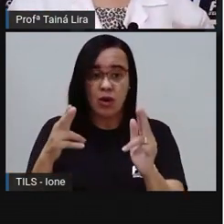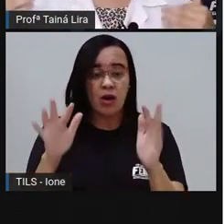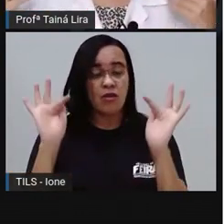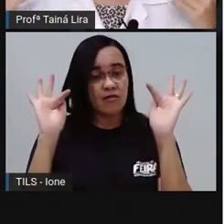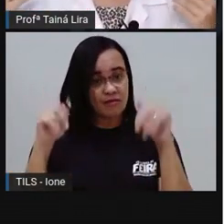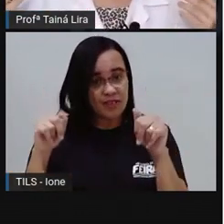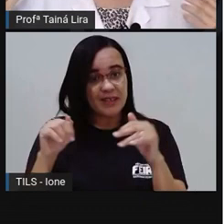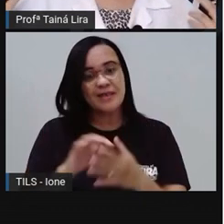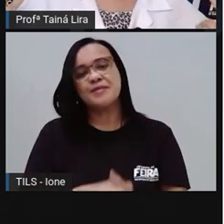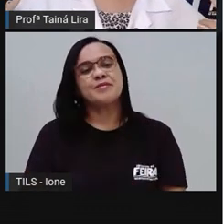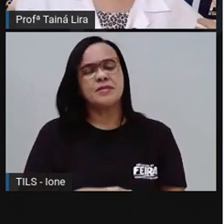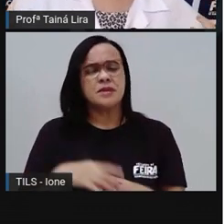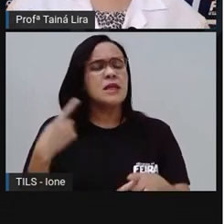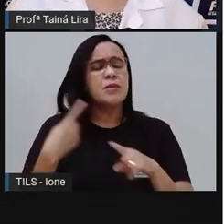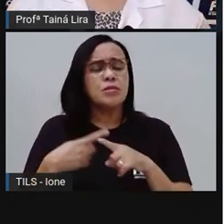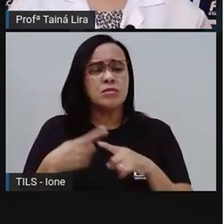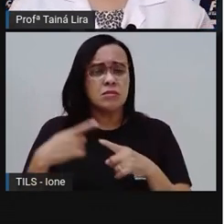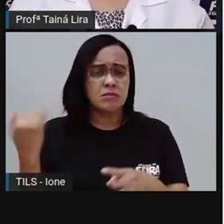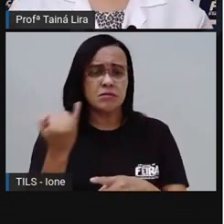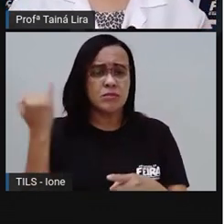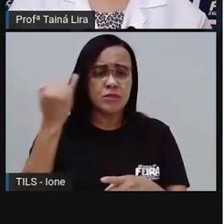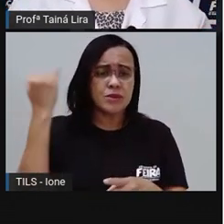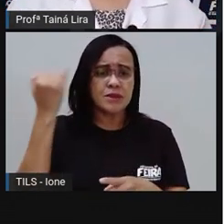Tá? Por que que isso é importante Pro?